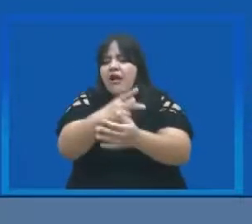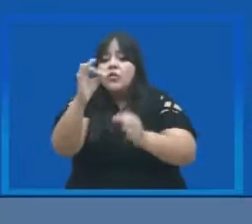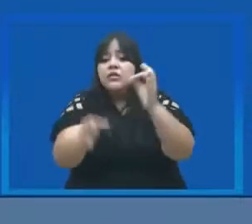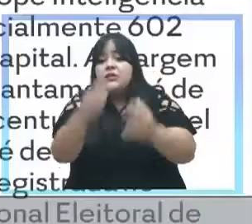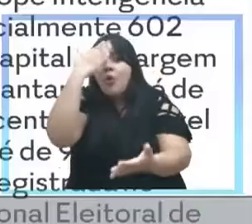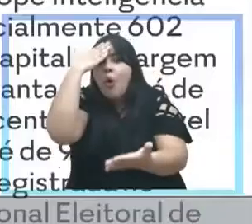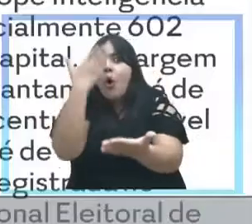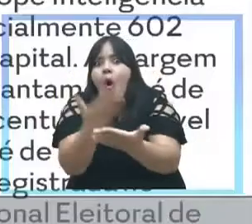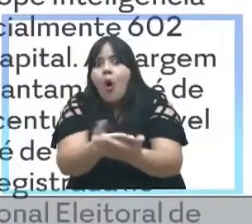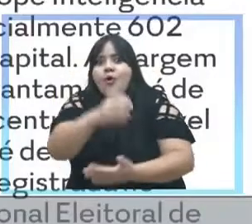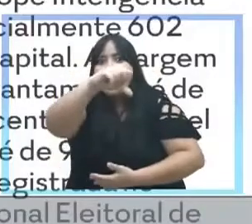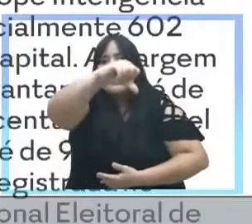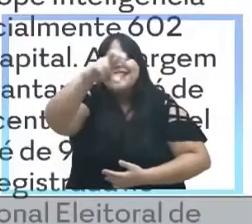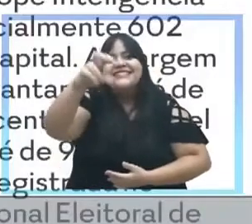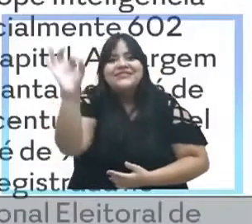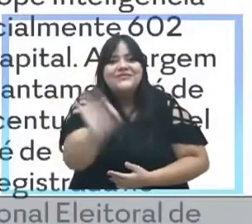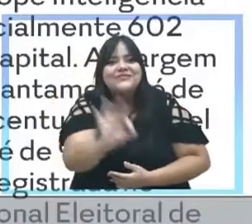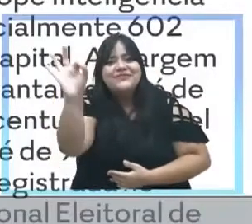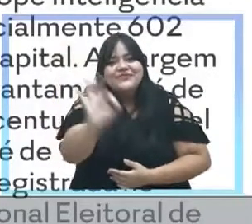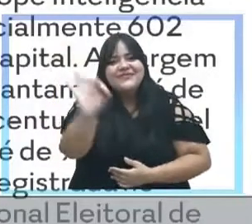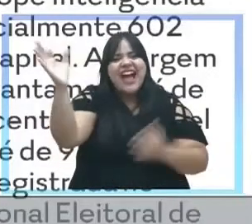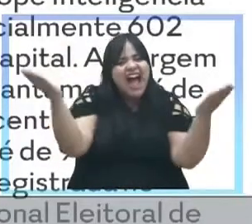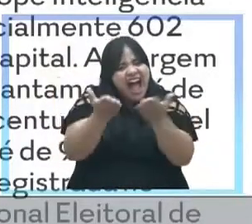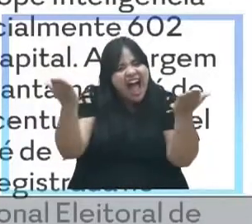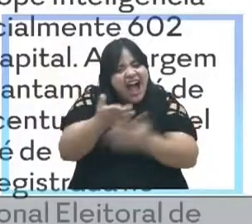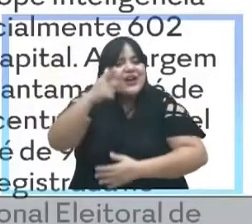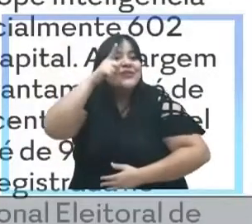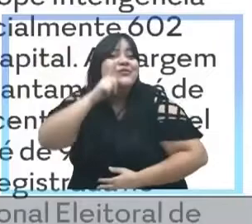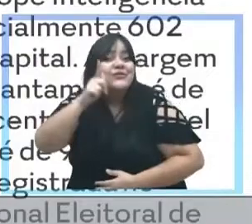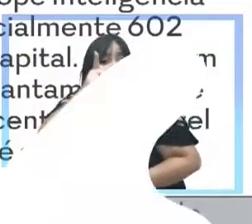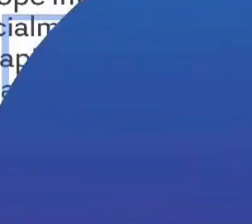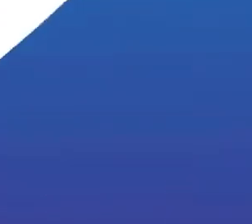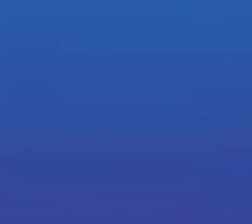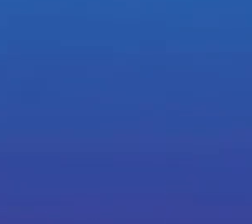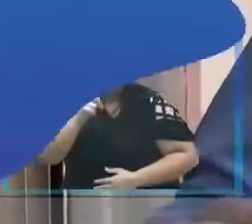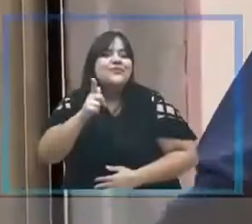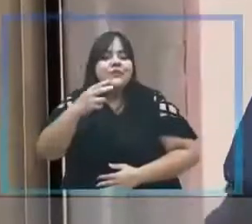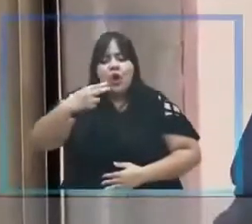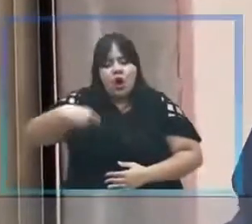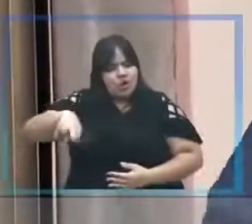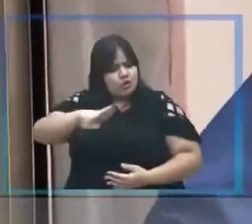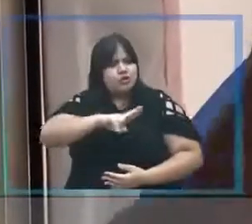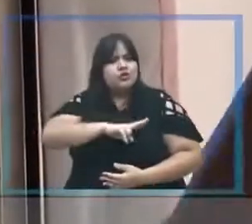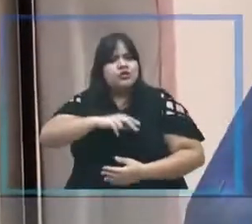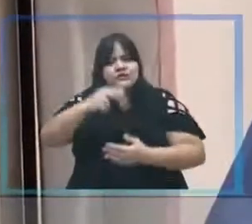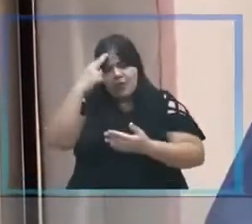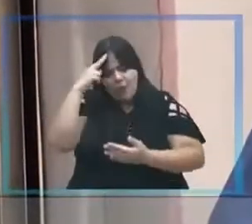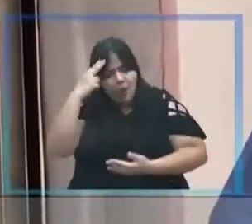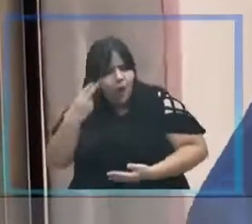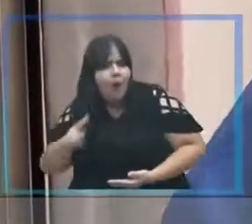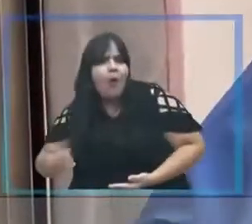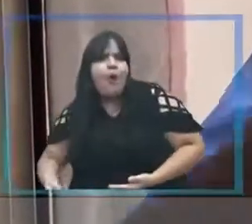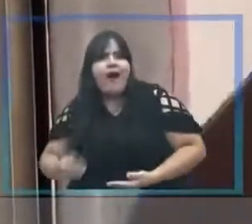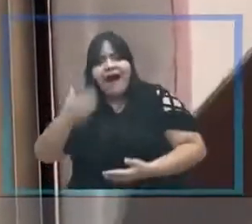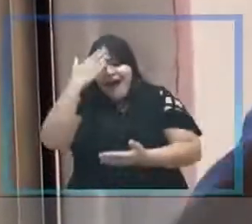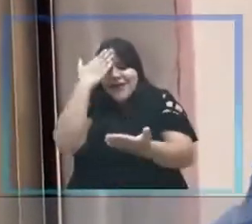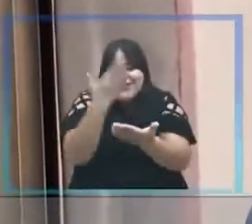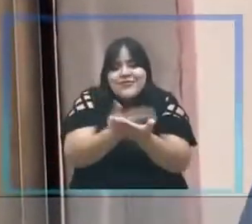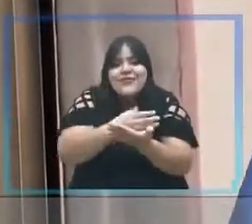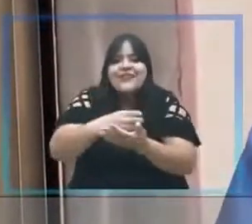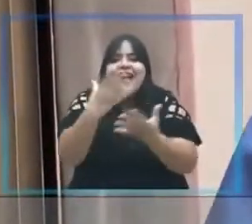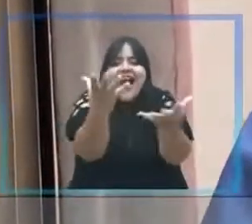e o nível de confiança é de 95%. Agora é Gugu! Nós vamos honrar a